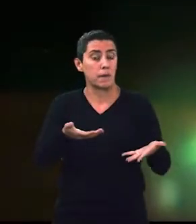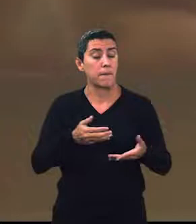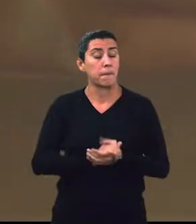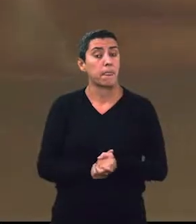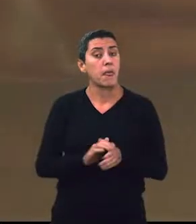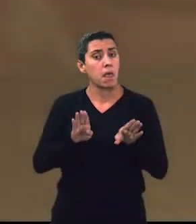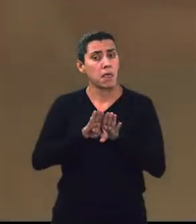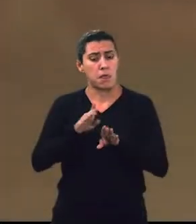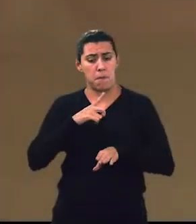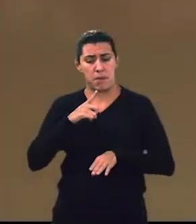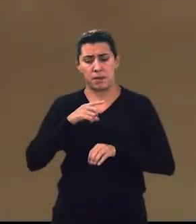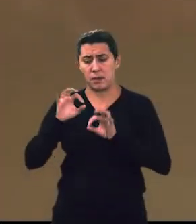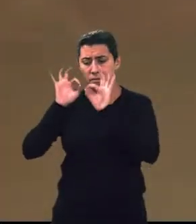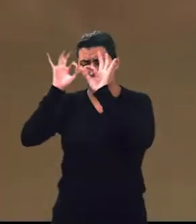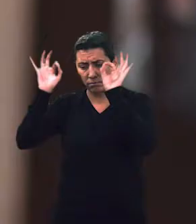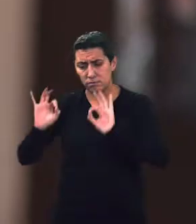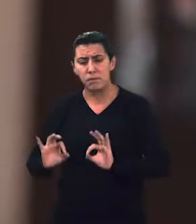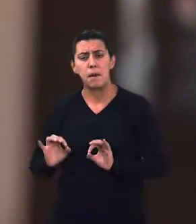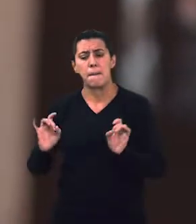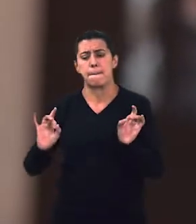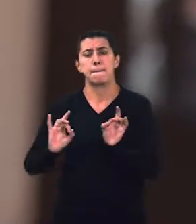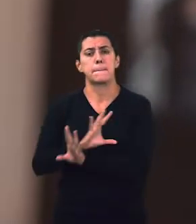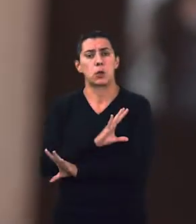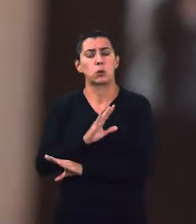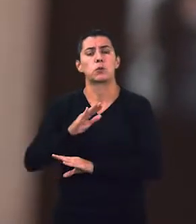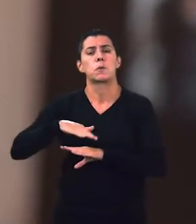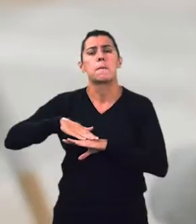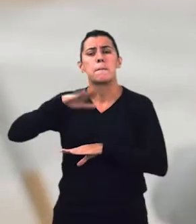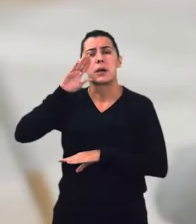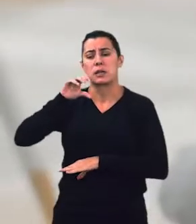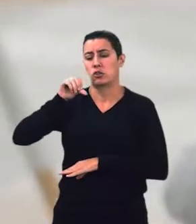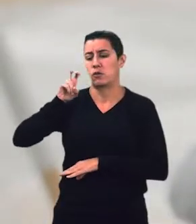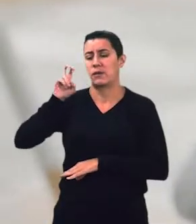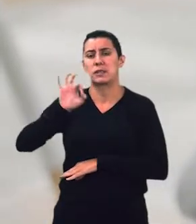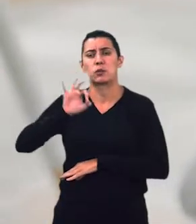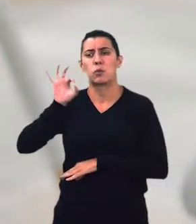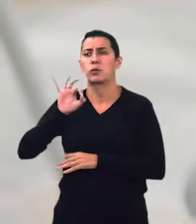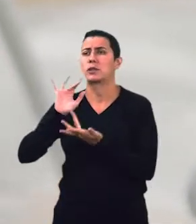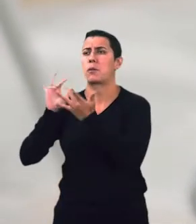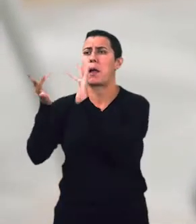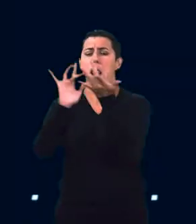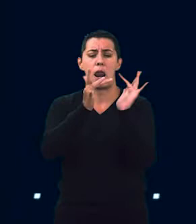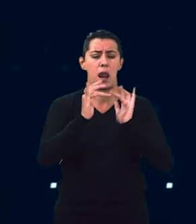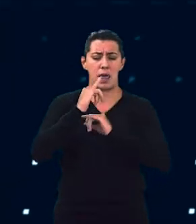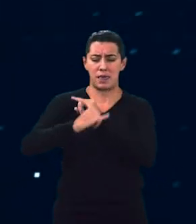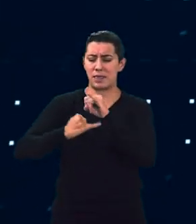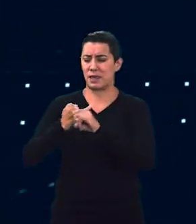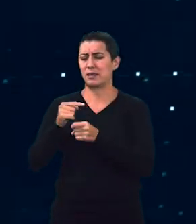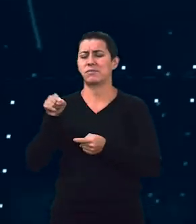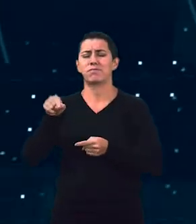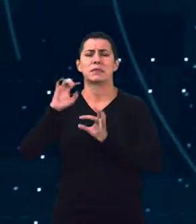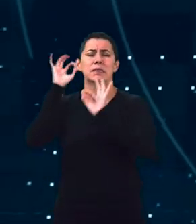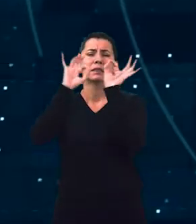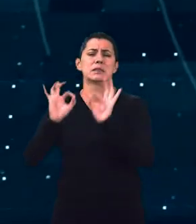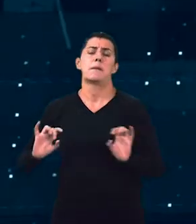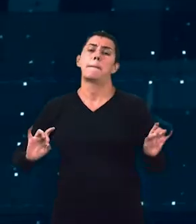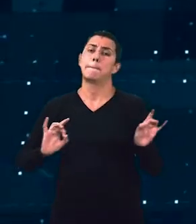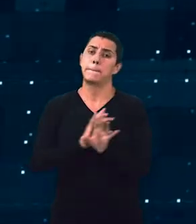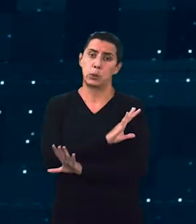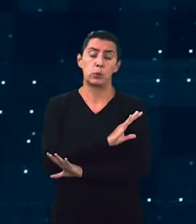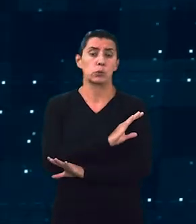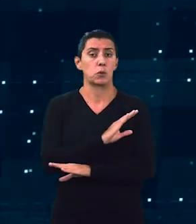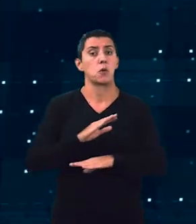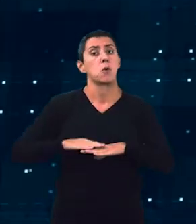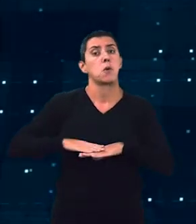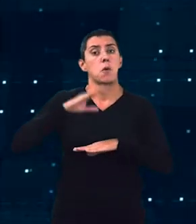infraestrutura que ajuda a conectar mais de 95% dos lares brasileiros. Além disso, colaboramos com mais de 400